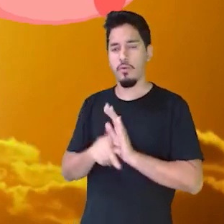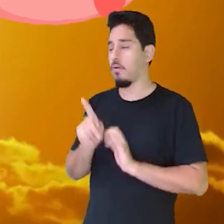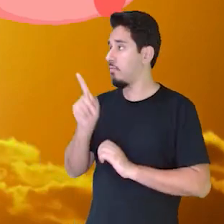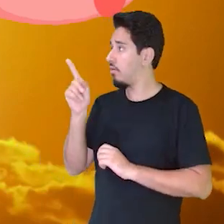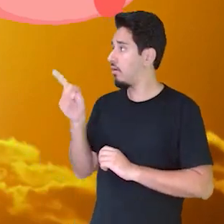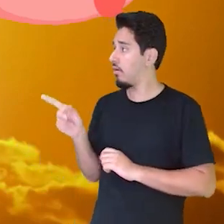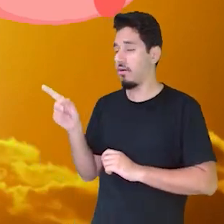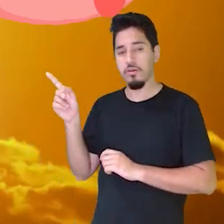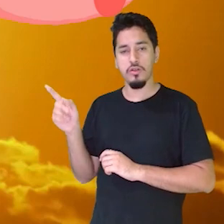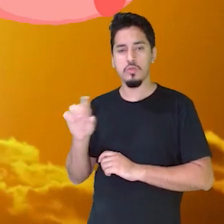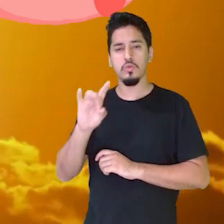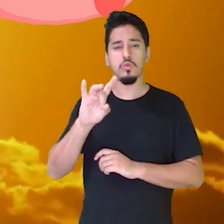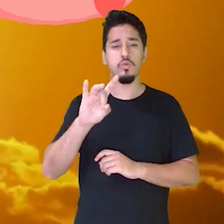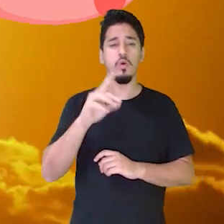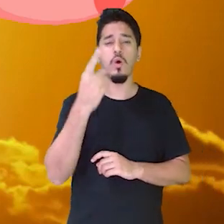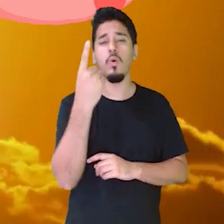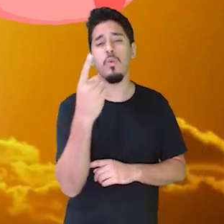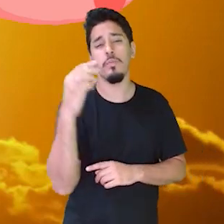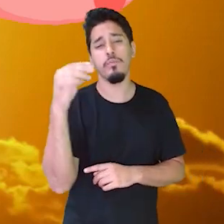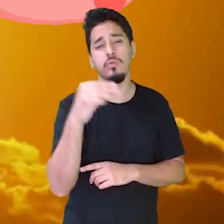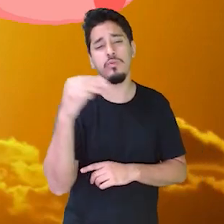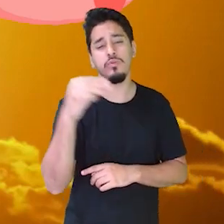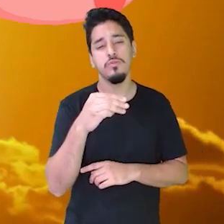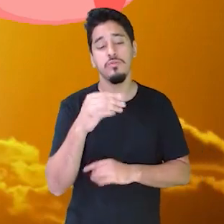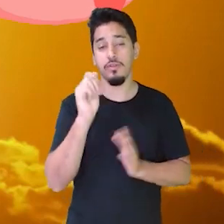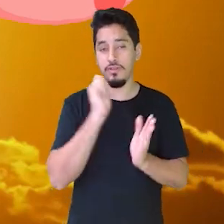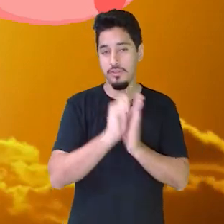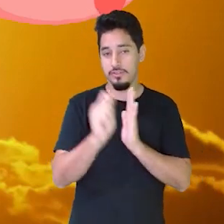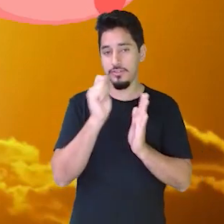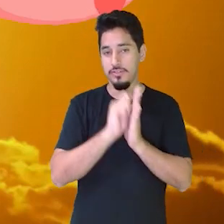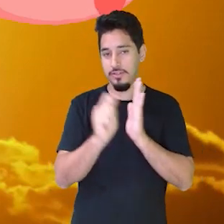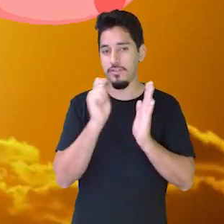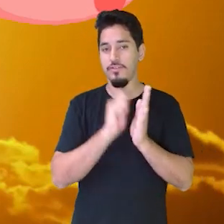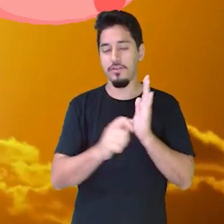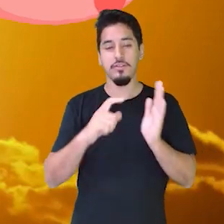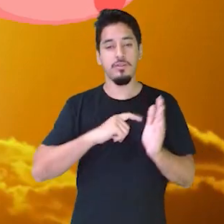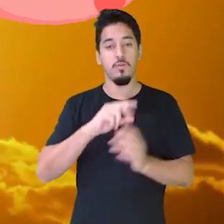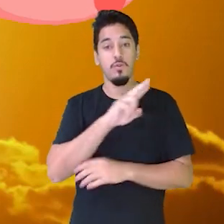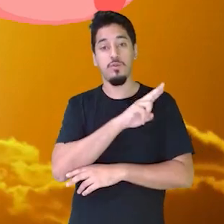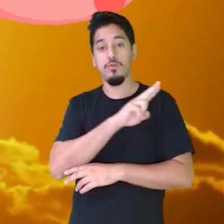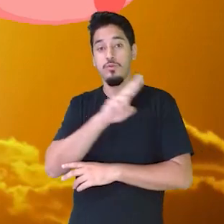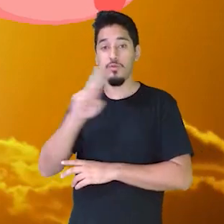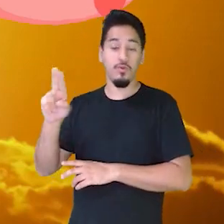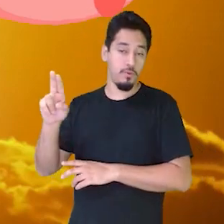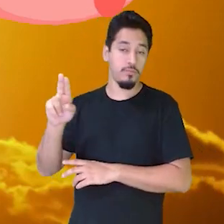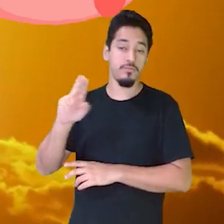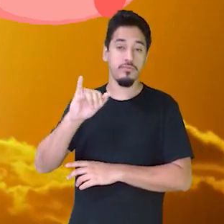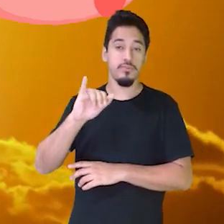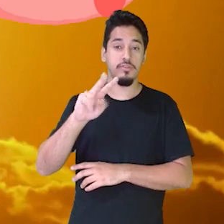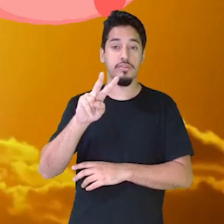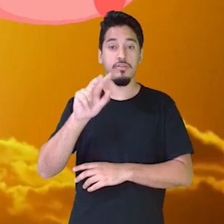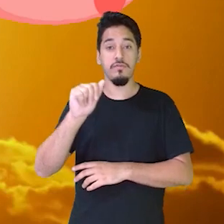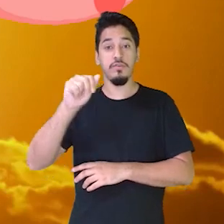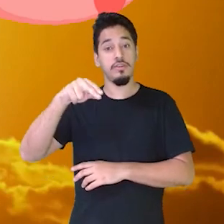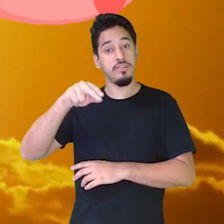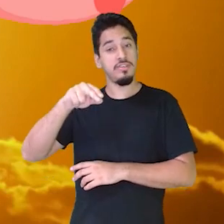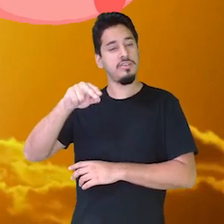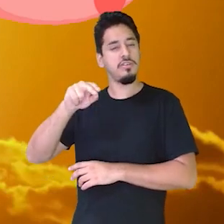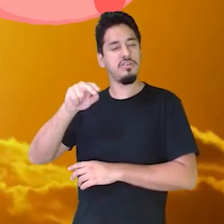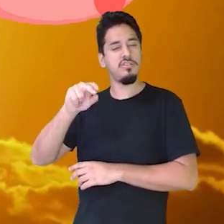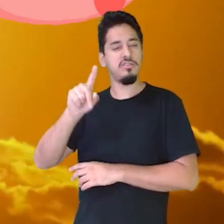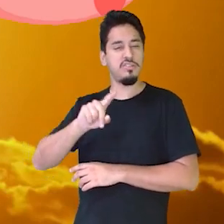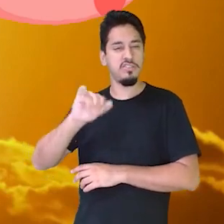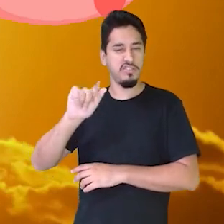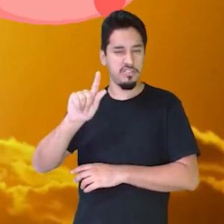Só um minutinho. Quem escreveu essa história tem o nome dele bem aqui. Ivan Zig. E a